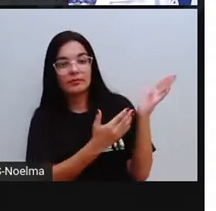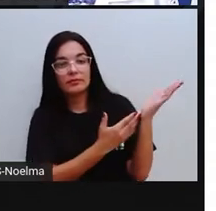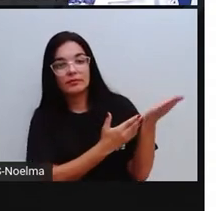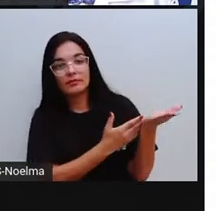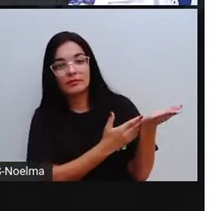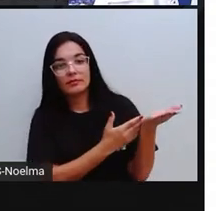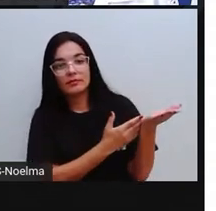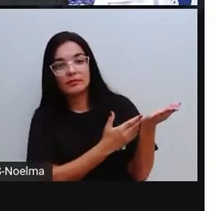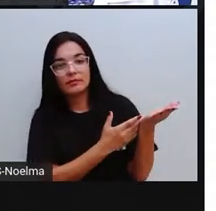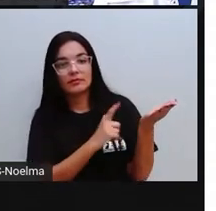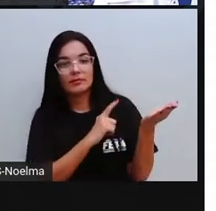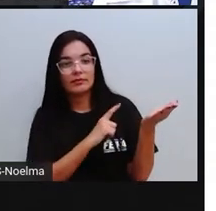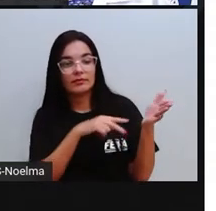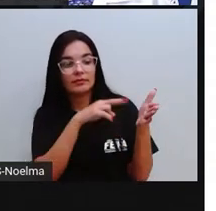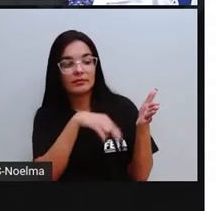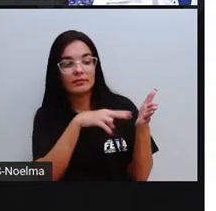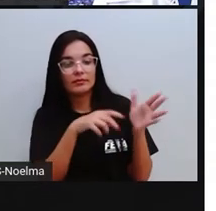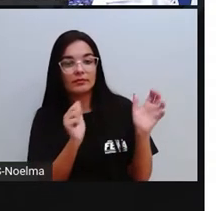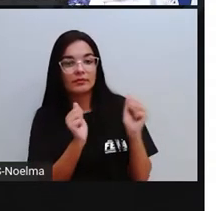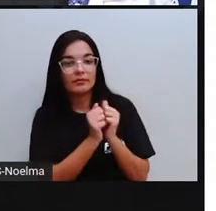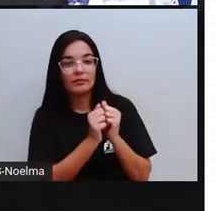Vamos fazer a leitura juntos.